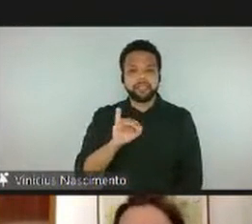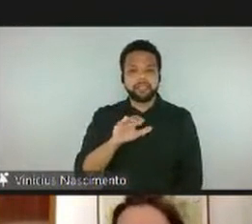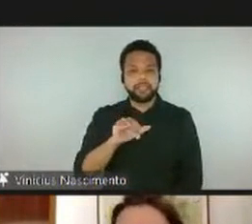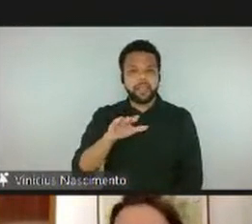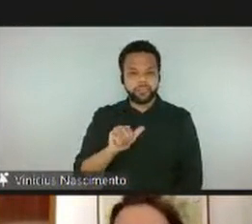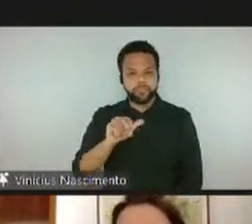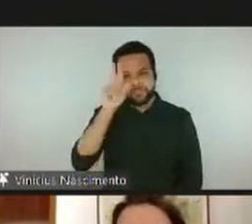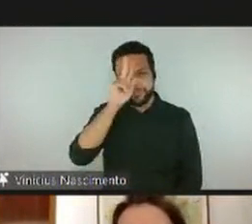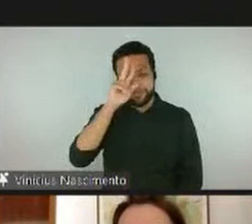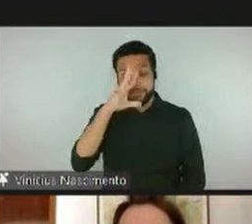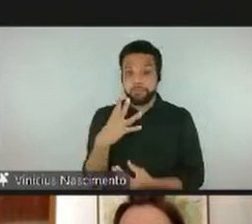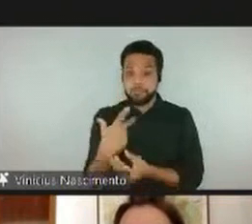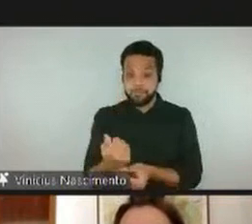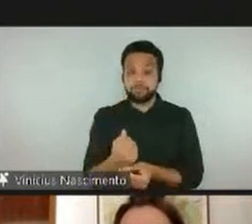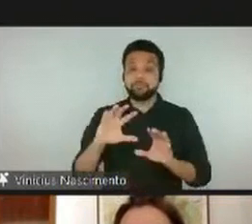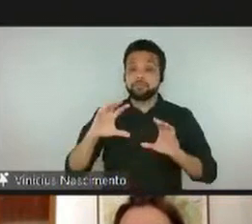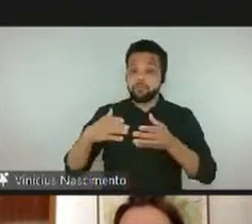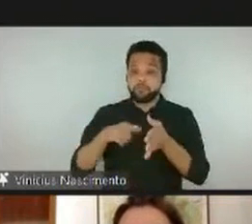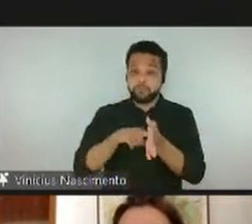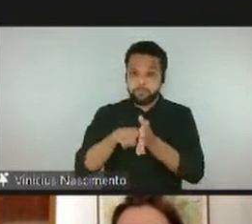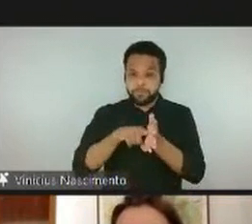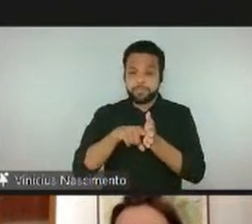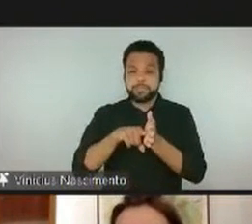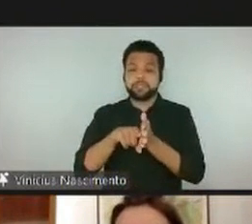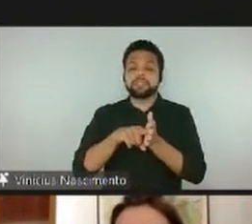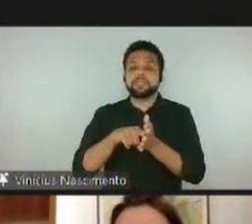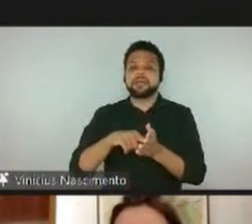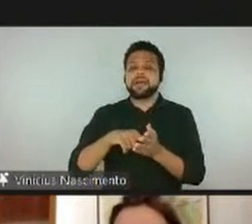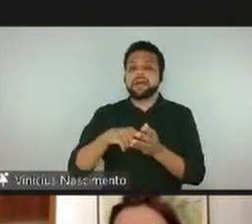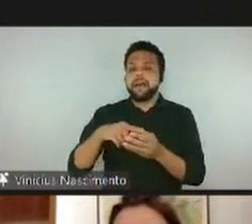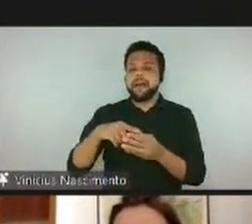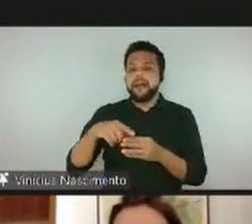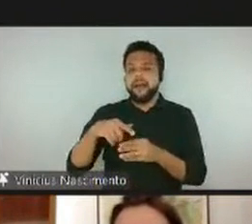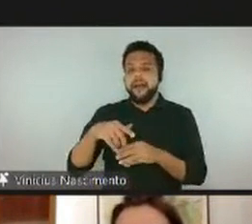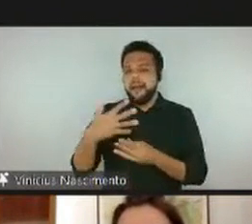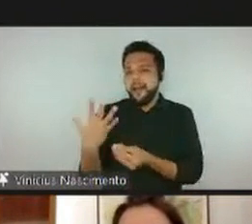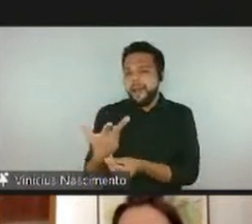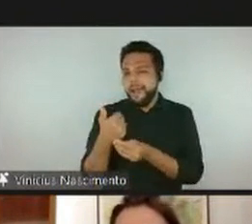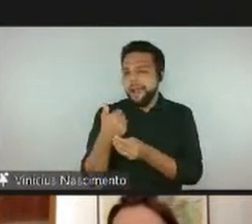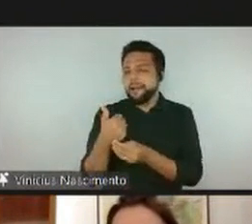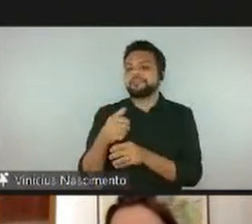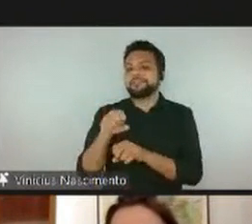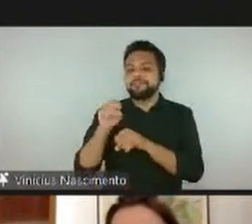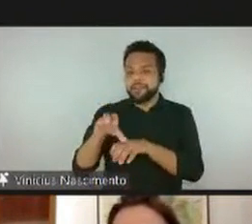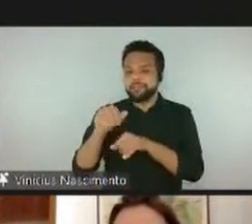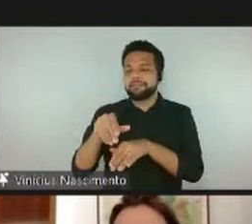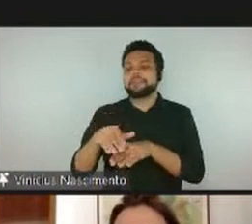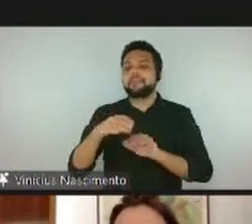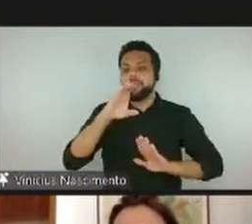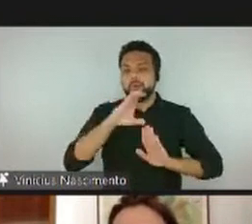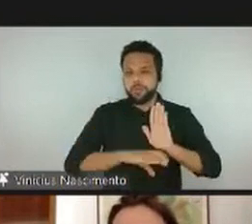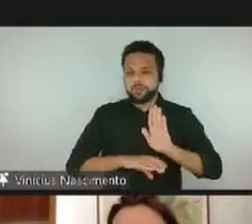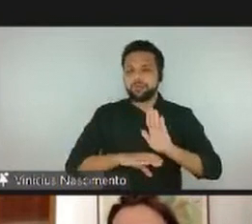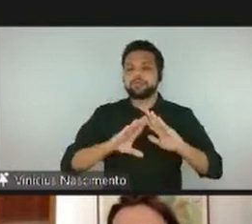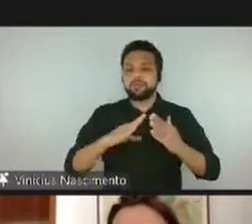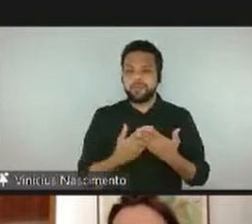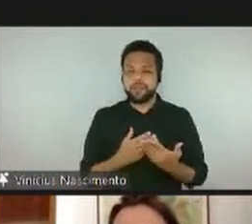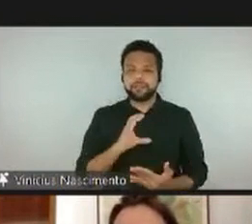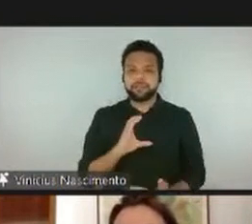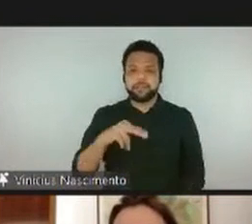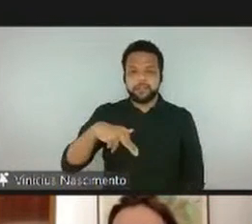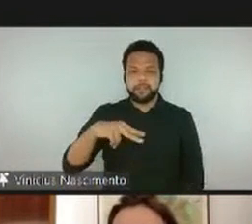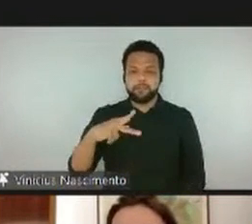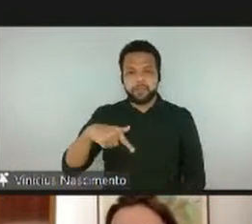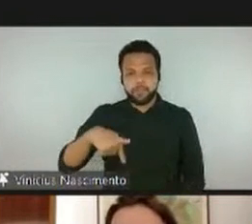Pesquisa Arte na Educação e na Formação de Professores no Currículo Escolar do CNPq, do Grupo de Pesquisa Cultura e Arte no